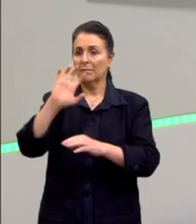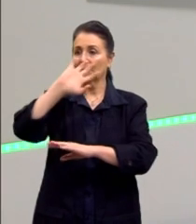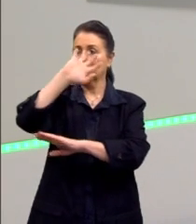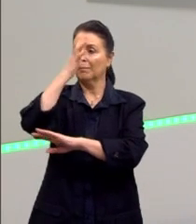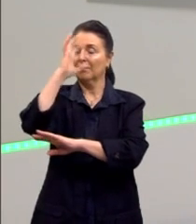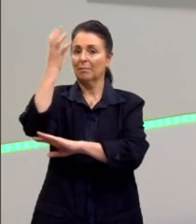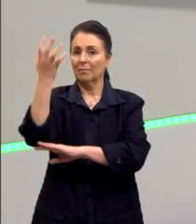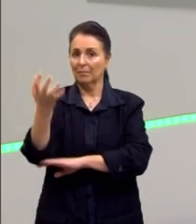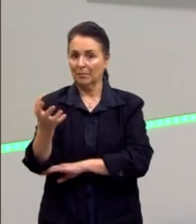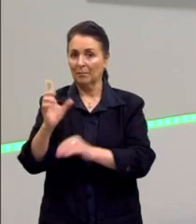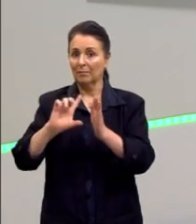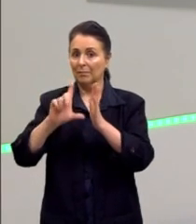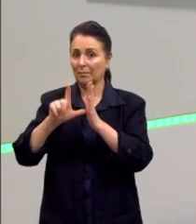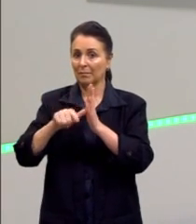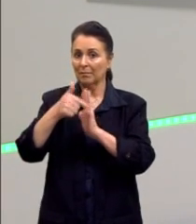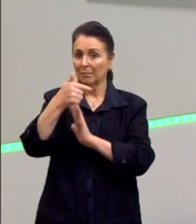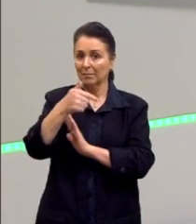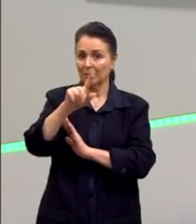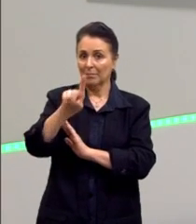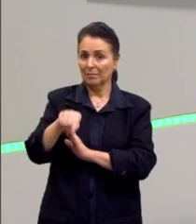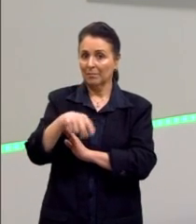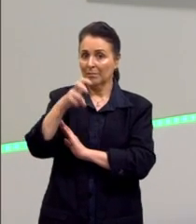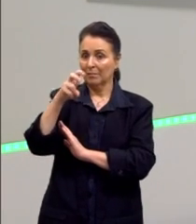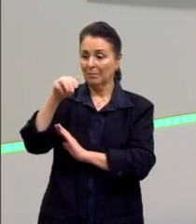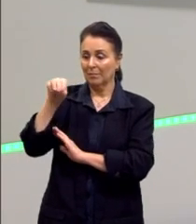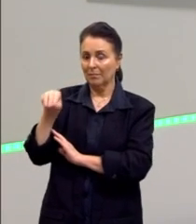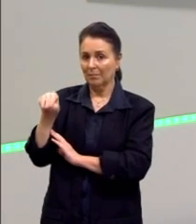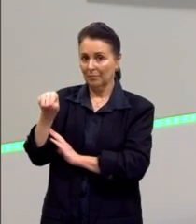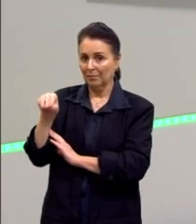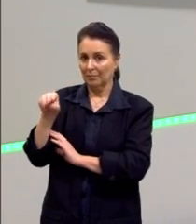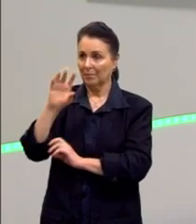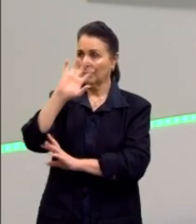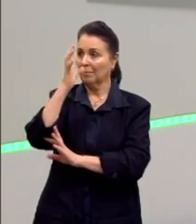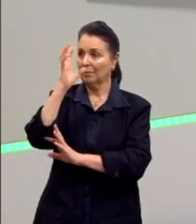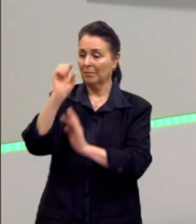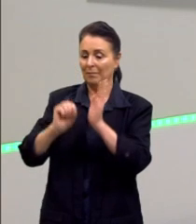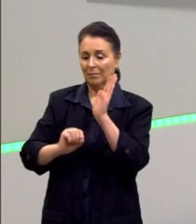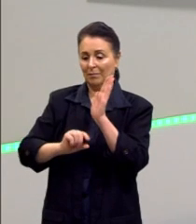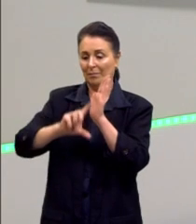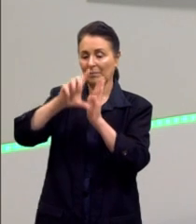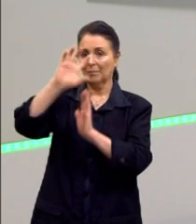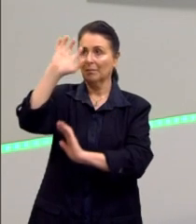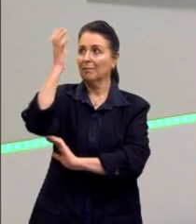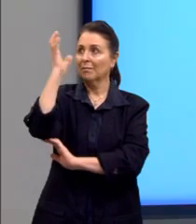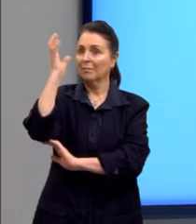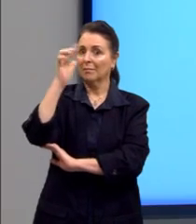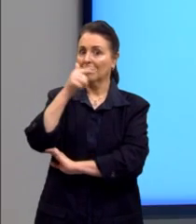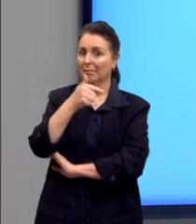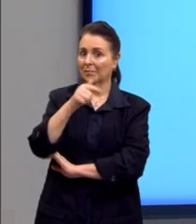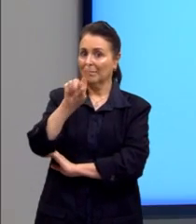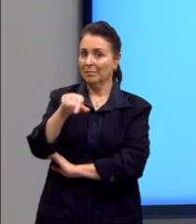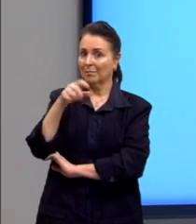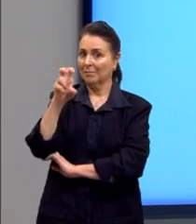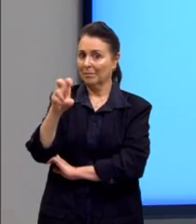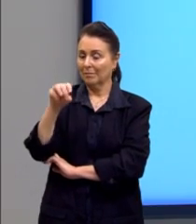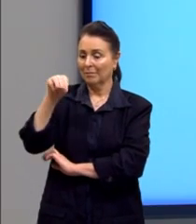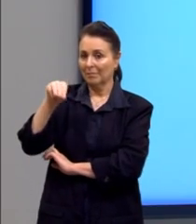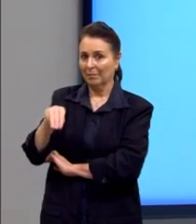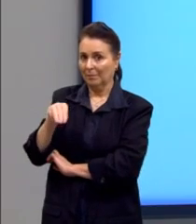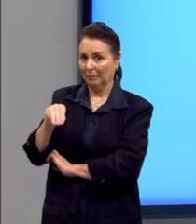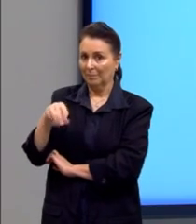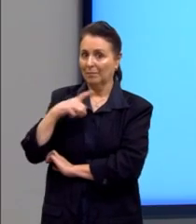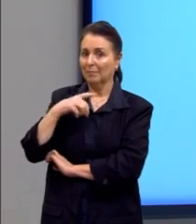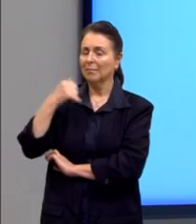após eles crescerem 7,5 metros, né? Após o plantio. Então, aqui nós temos as